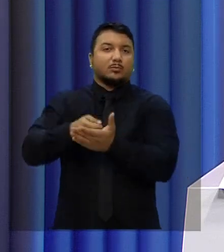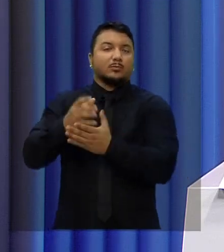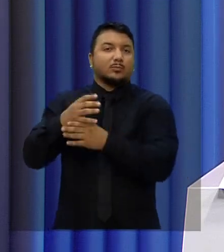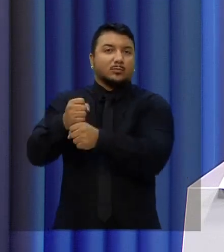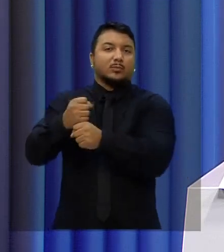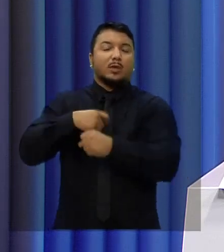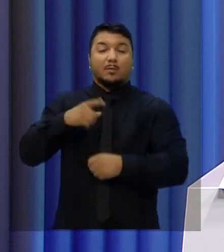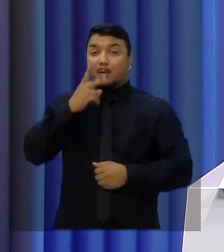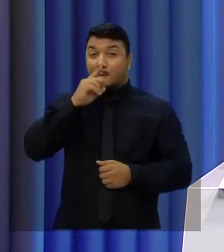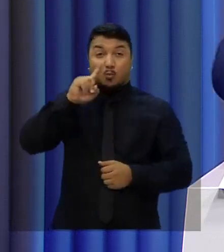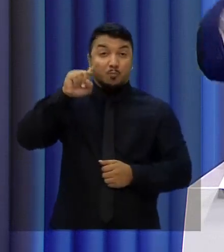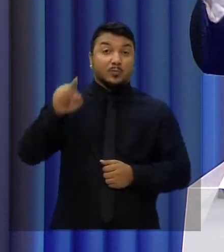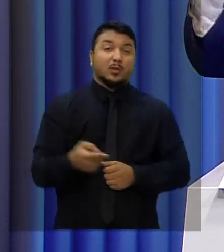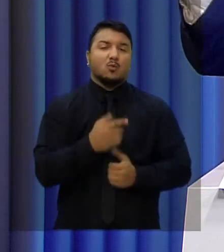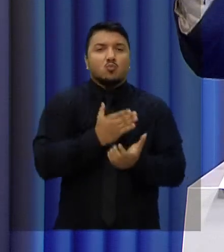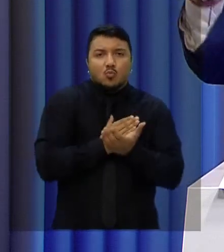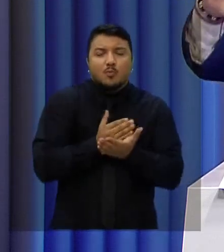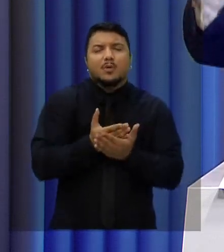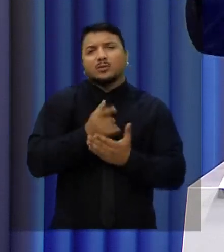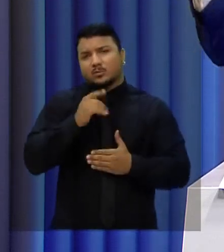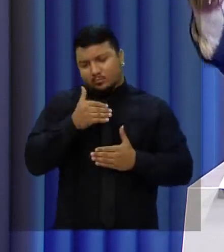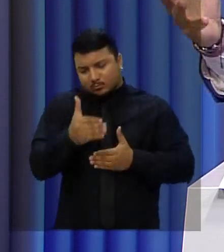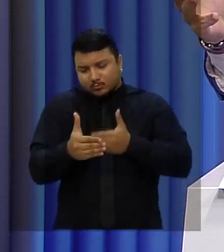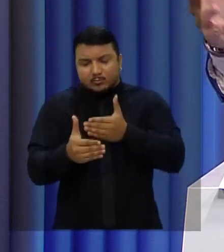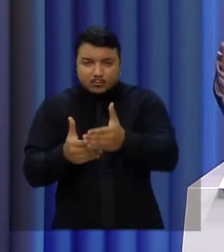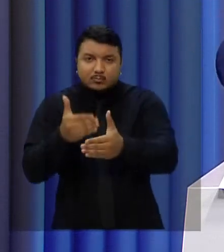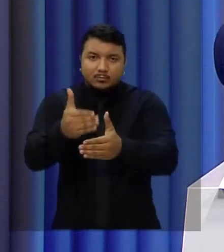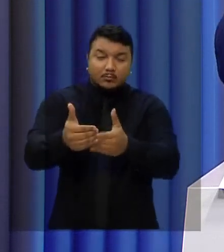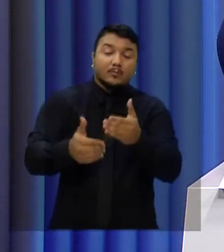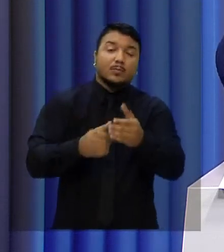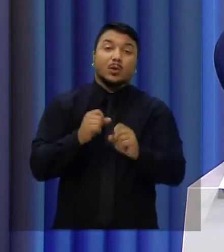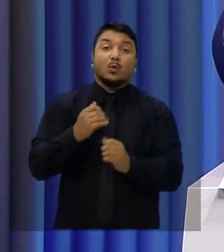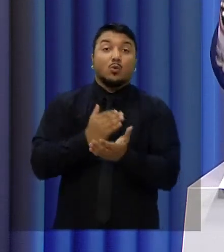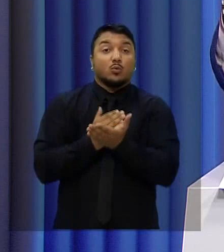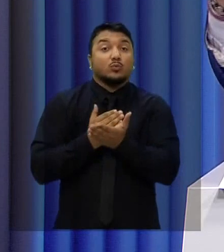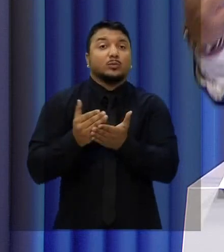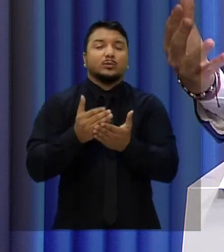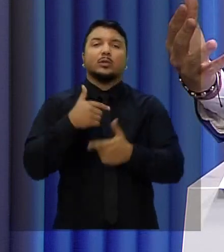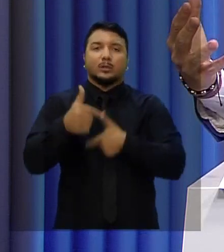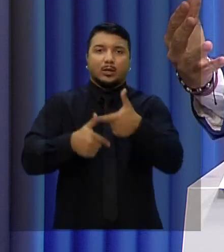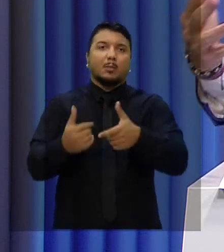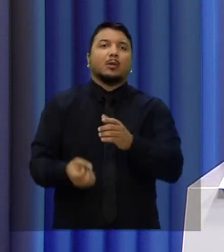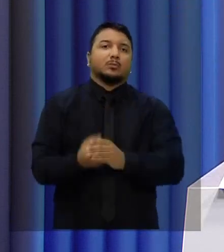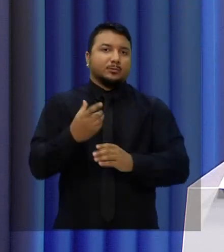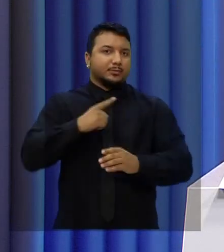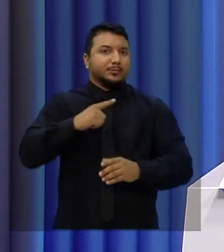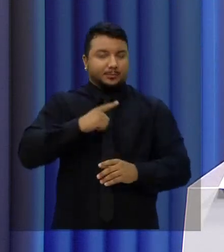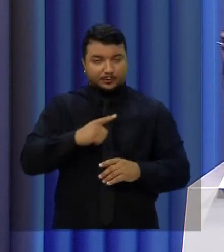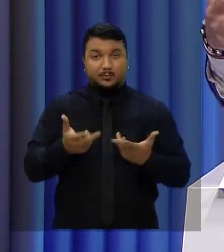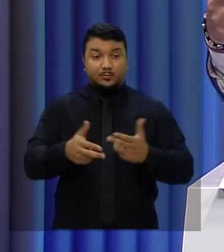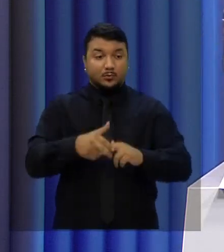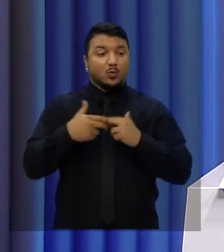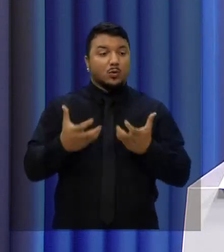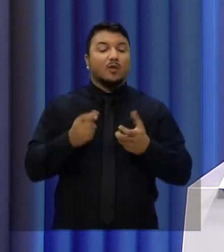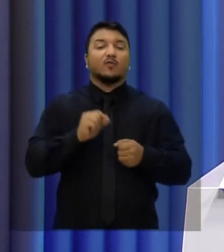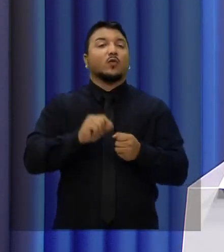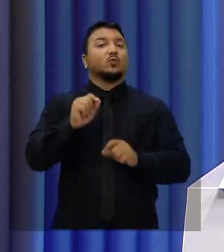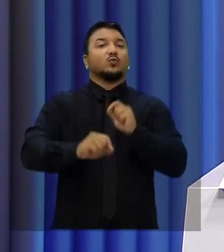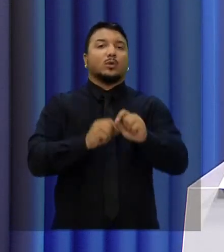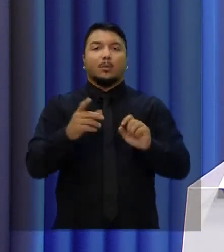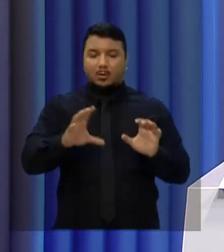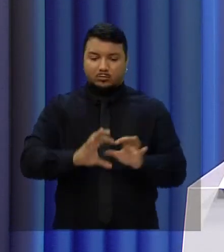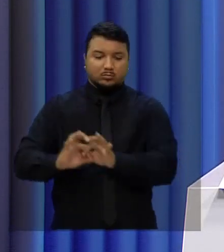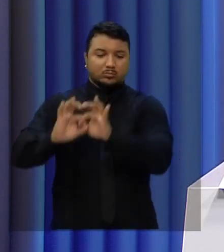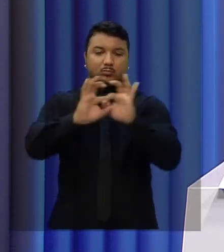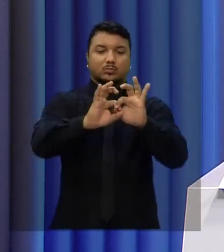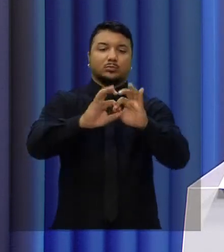começo. Ao passo que, na construção dessas usinas, empregos estão sendo gerados. O que eu quero fazer é unir as duas